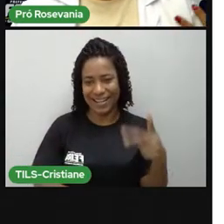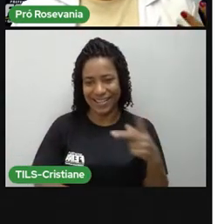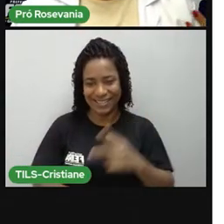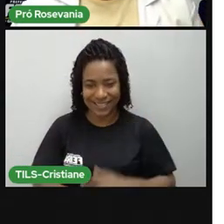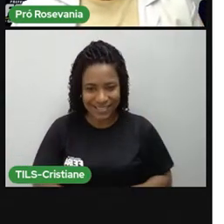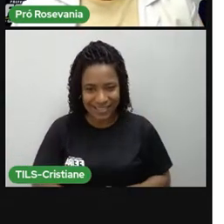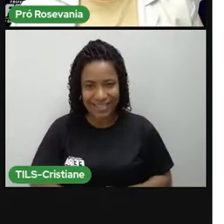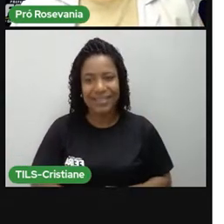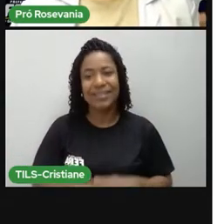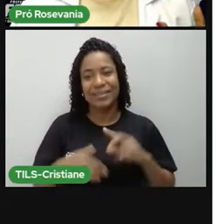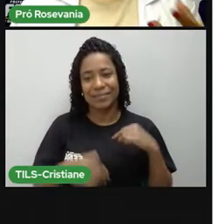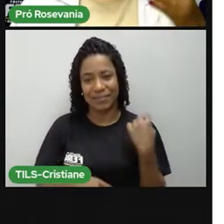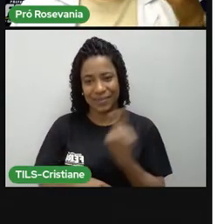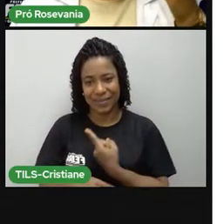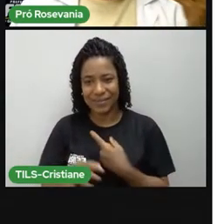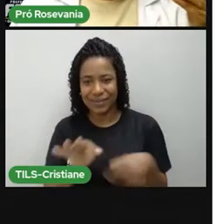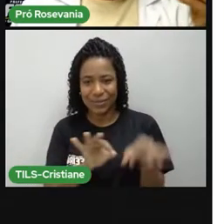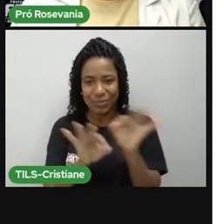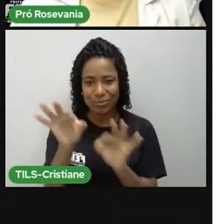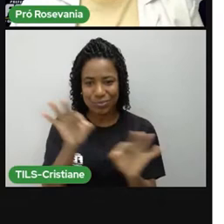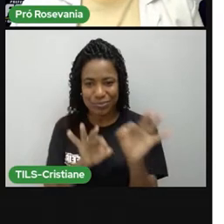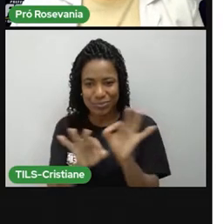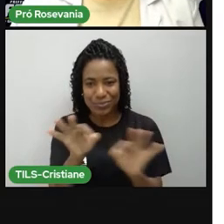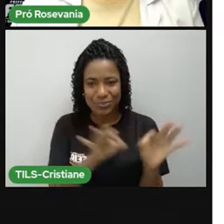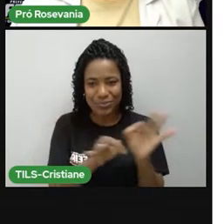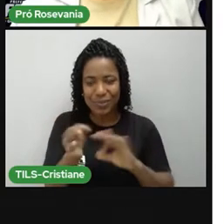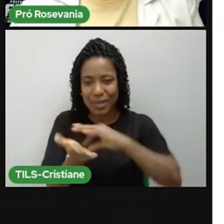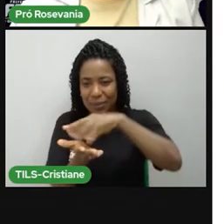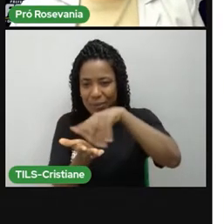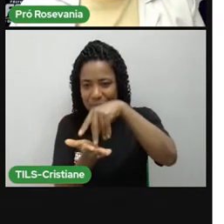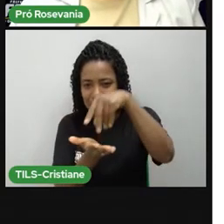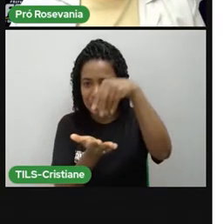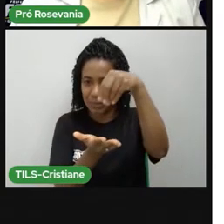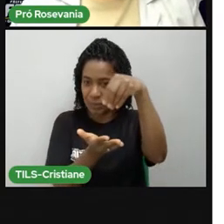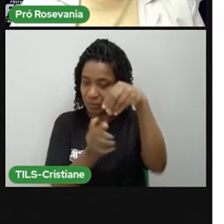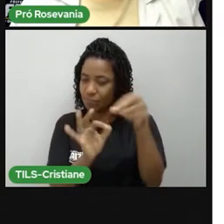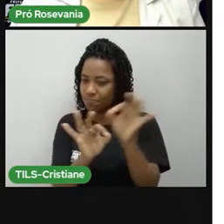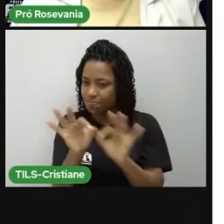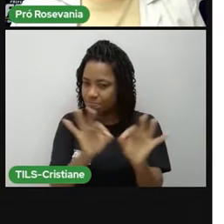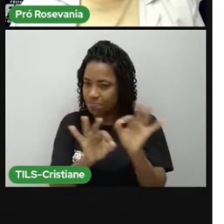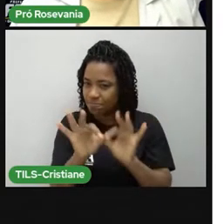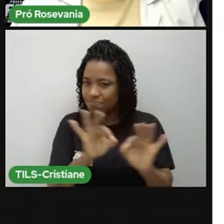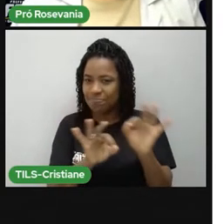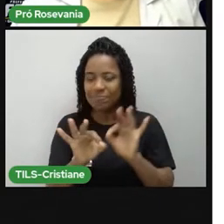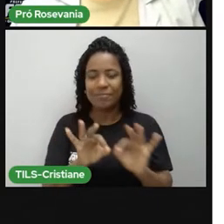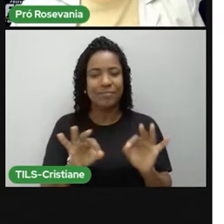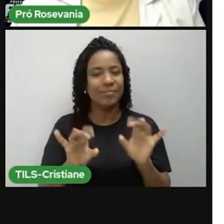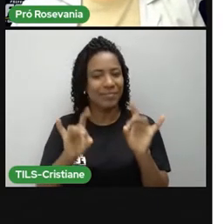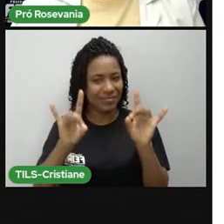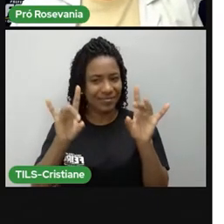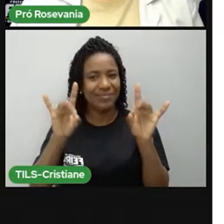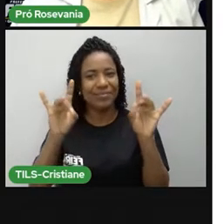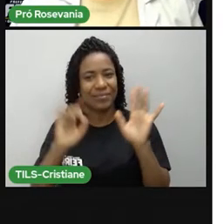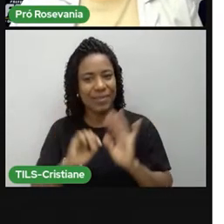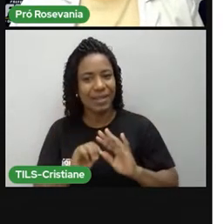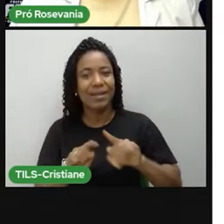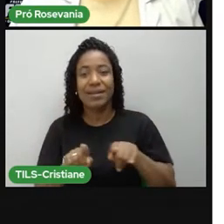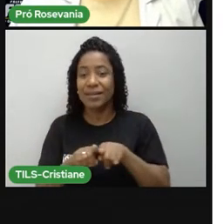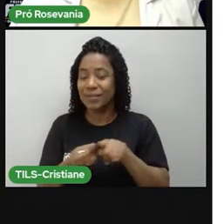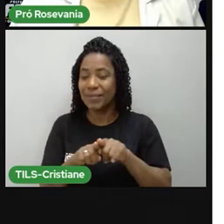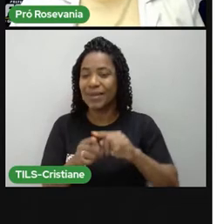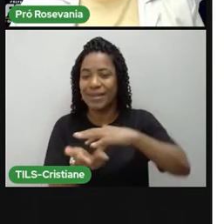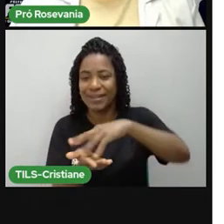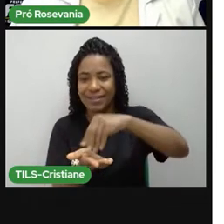nossas, né, os nossos toques, bora dizer assim, né, é como, por exemplo, né, né, a tapioca,